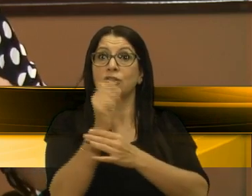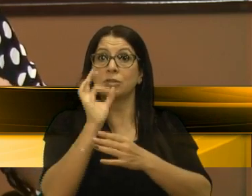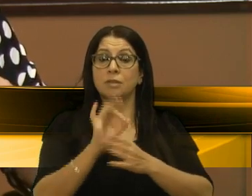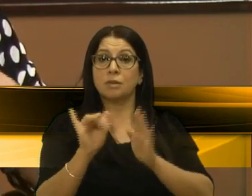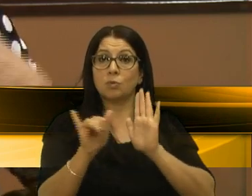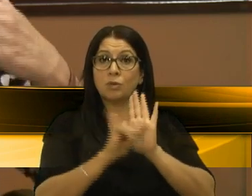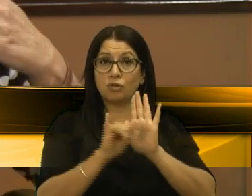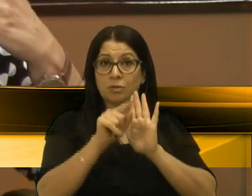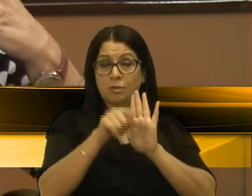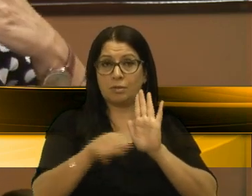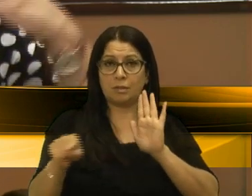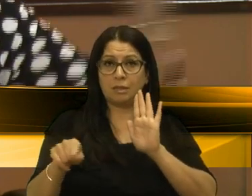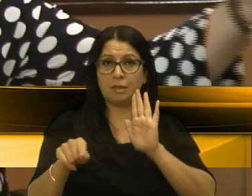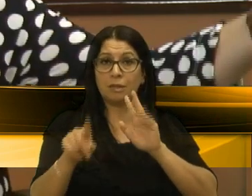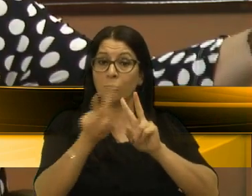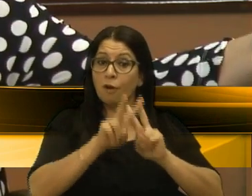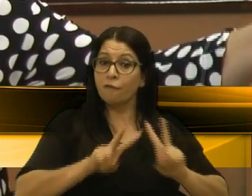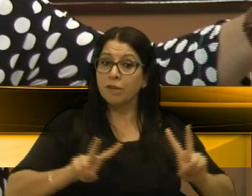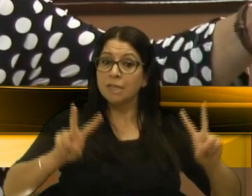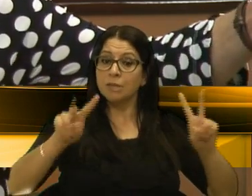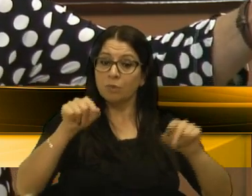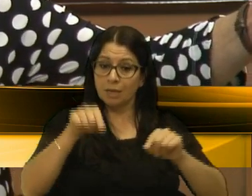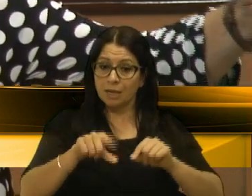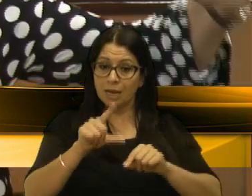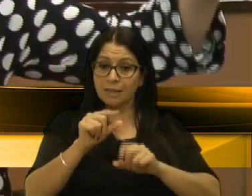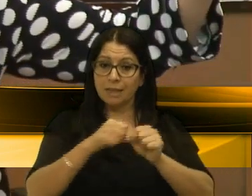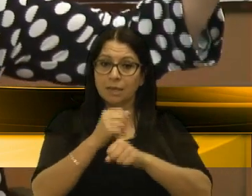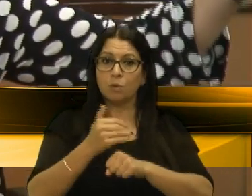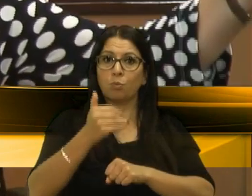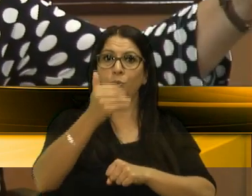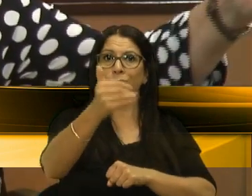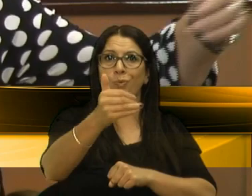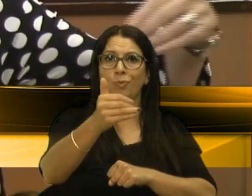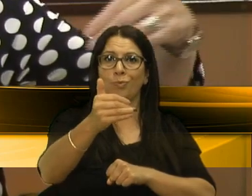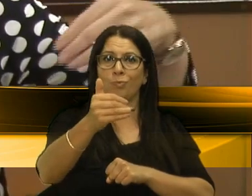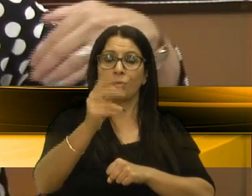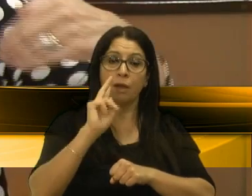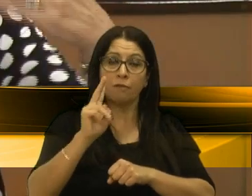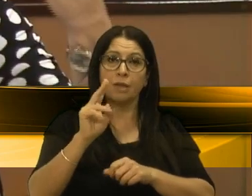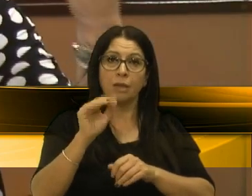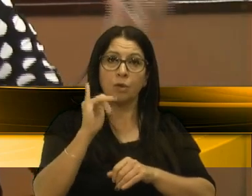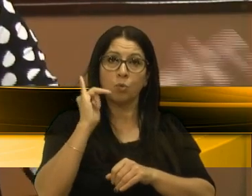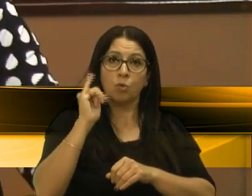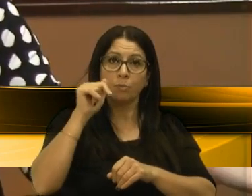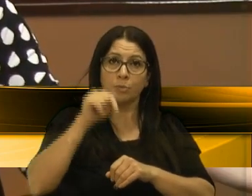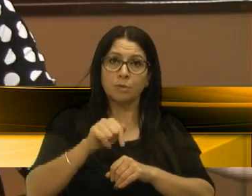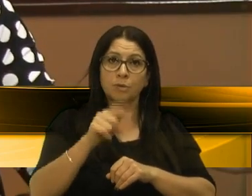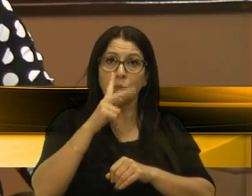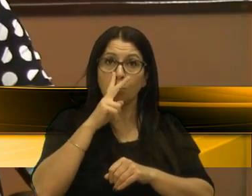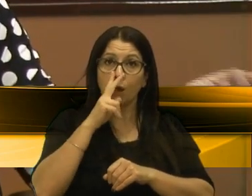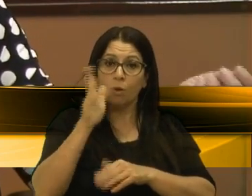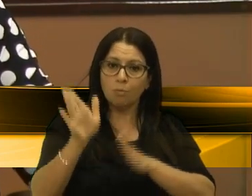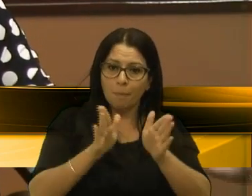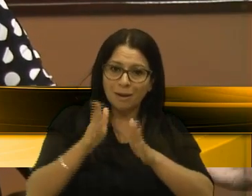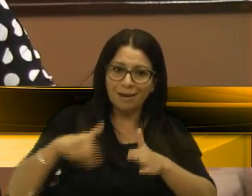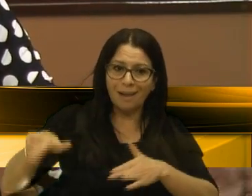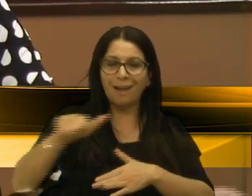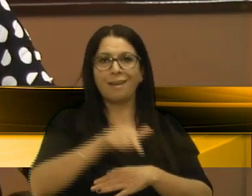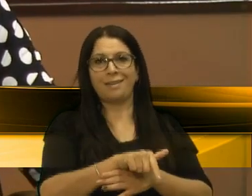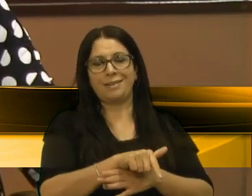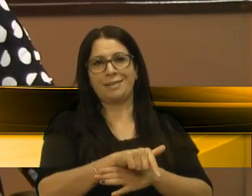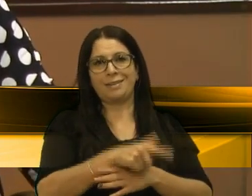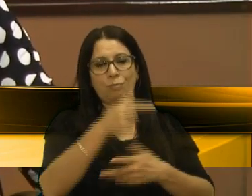edital com uma visão de 10 anos. Olhar para a questão do transporte público como mobilidade. São muitas